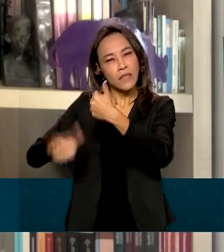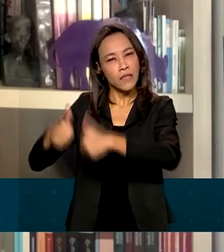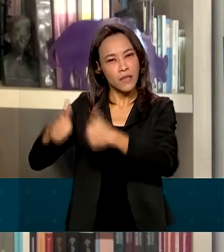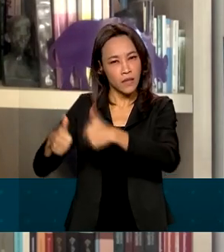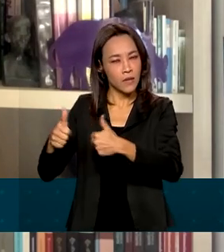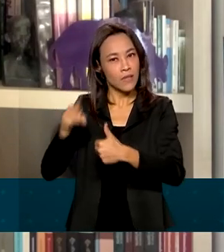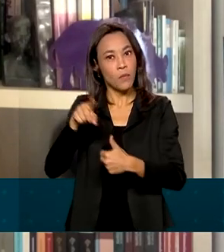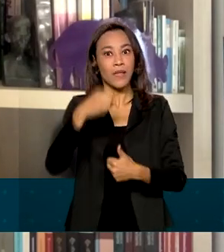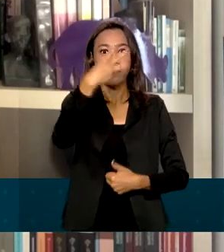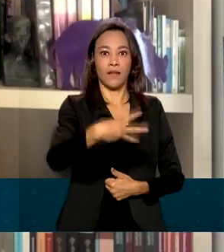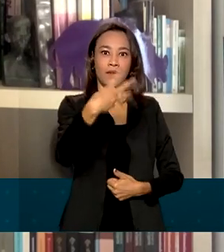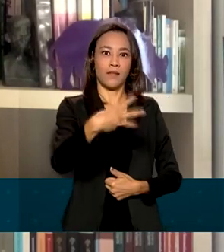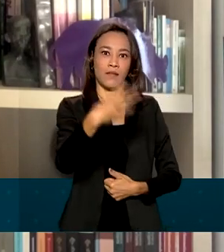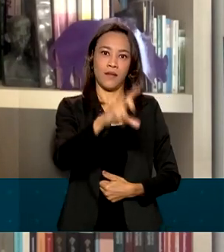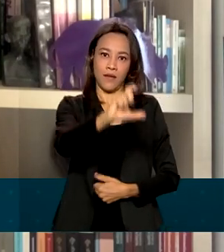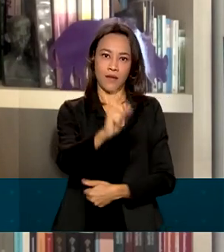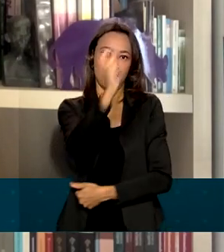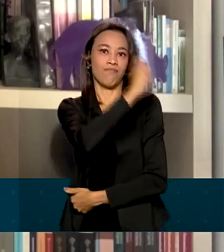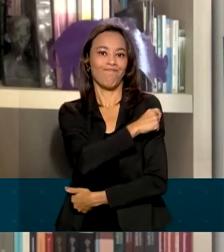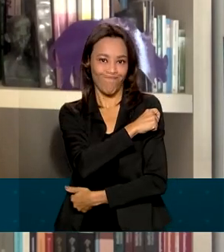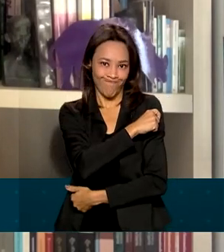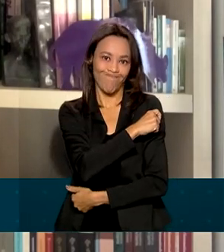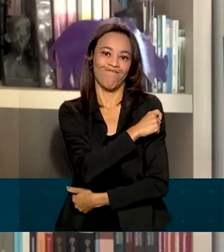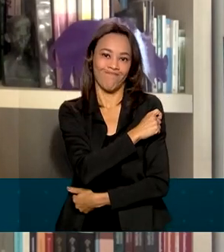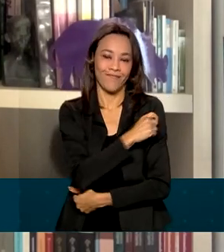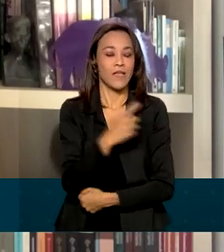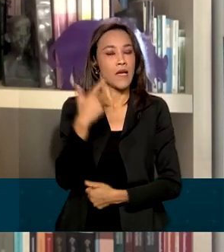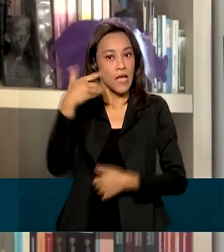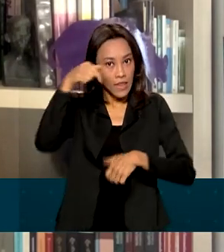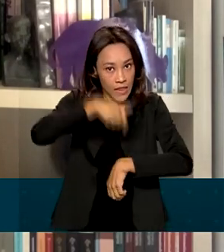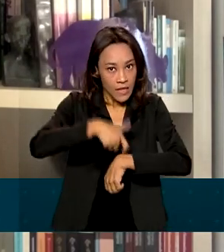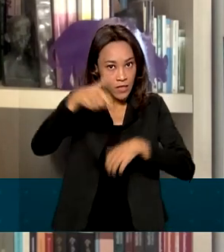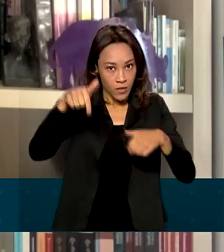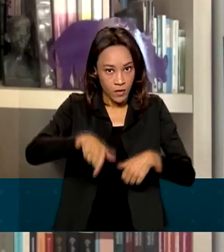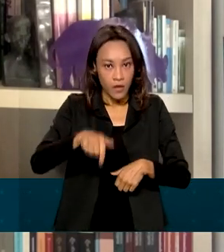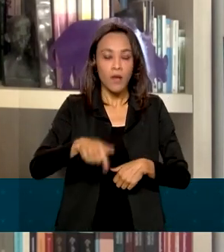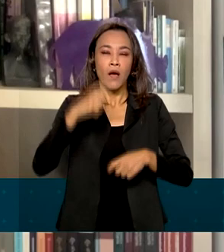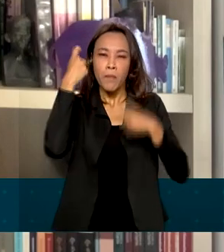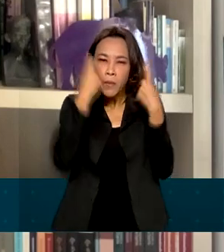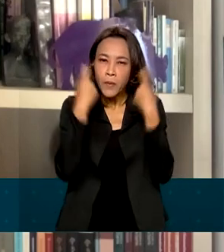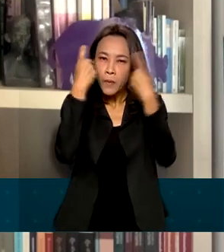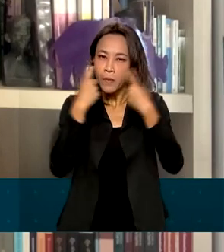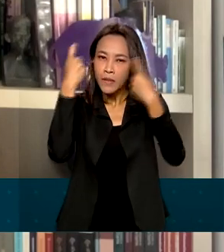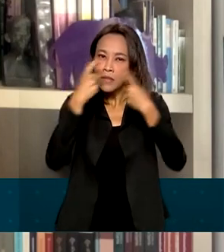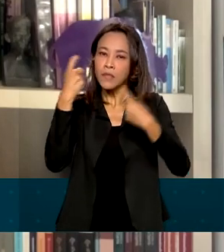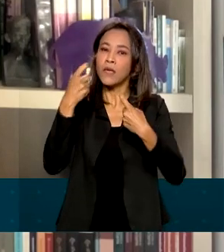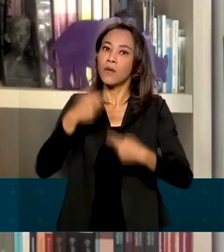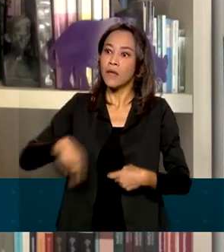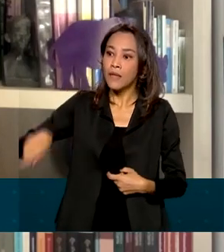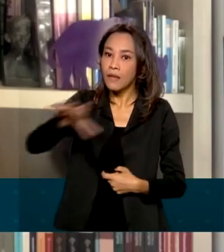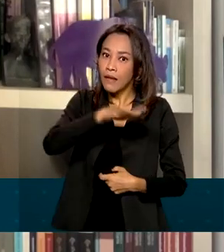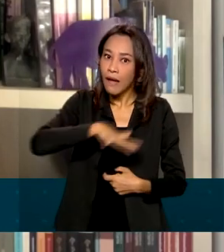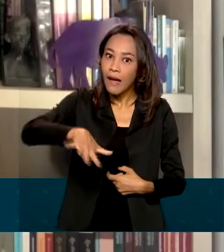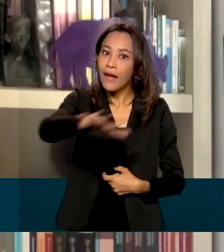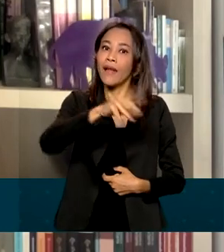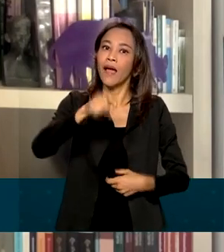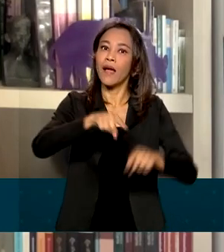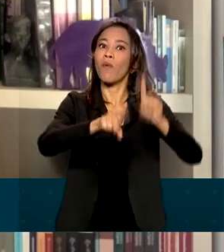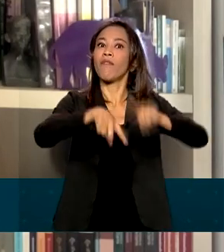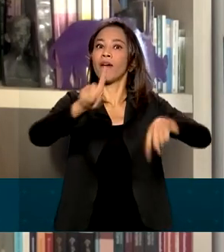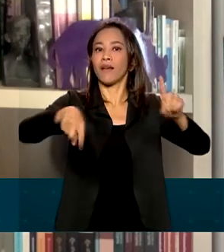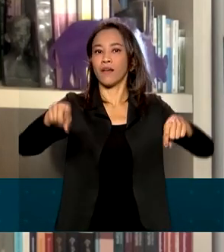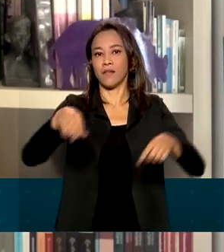imunizante. Neste momento, a maior preocupação das autoridades em saúde é com a variante Delta